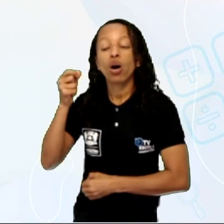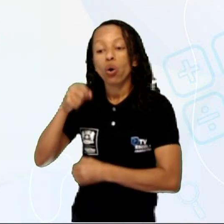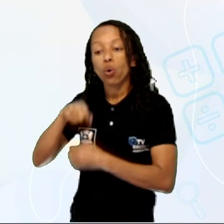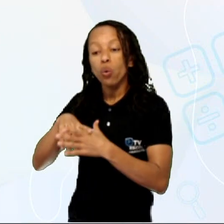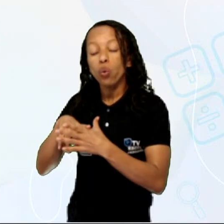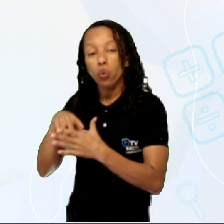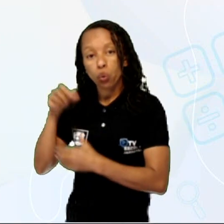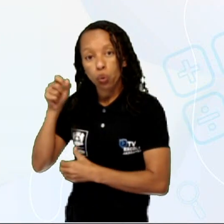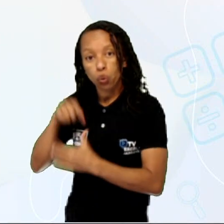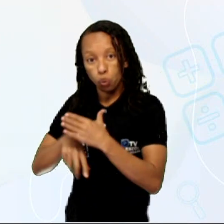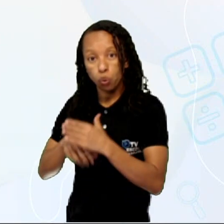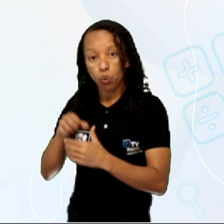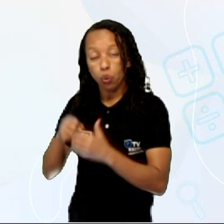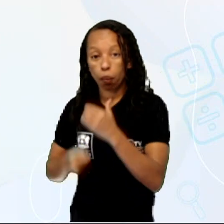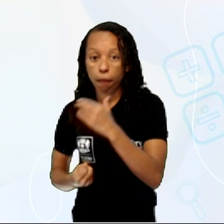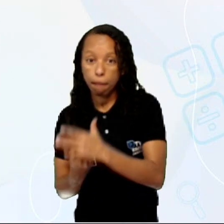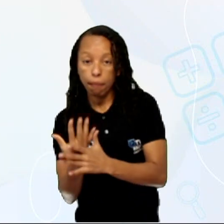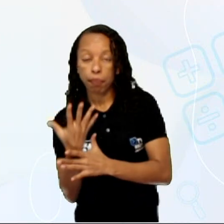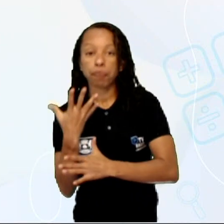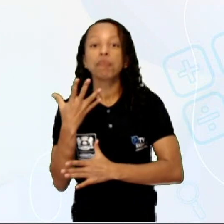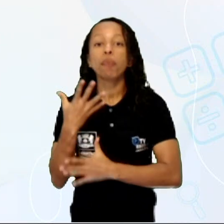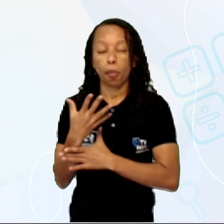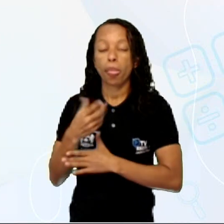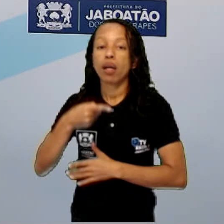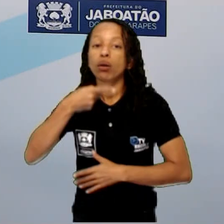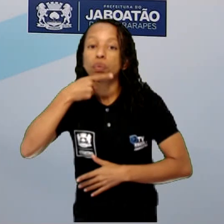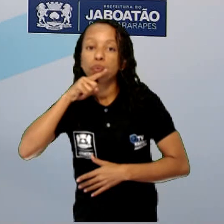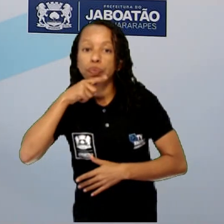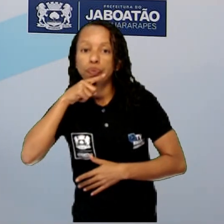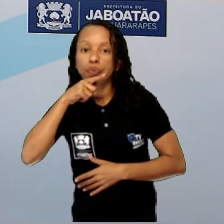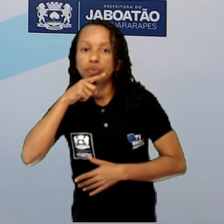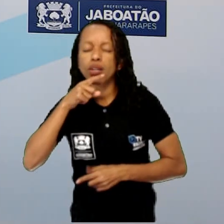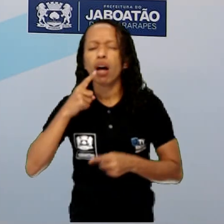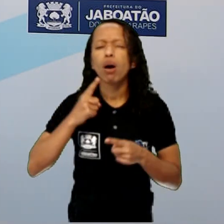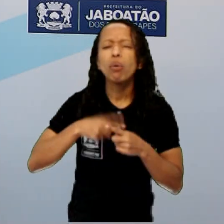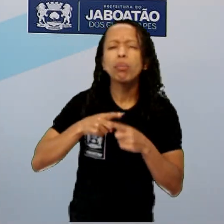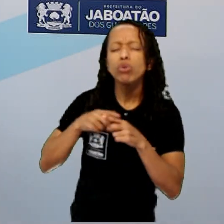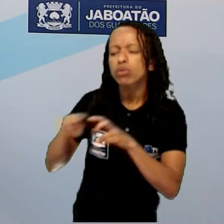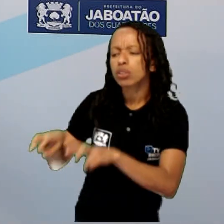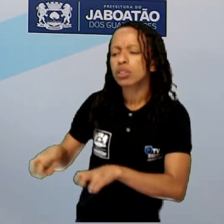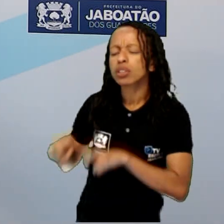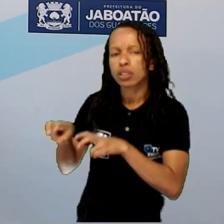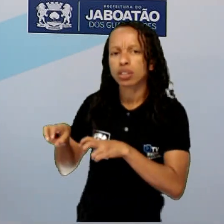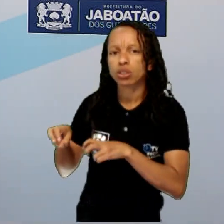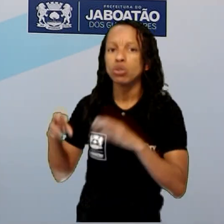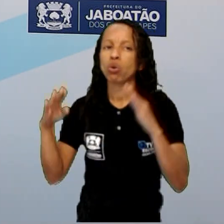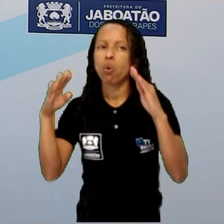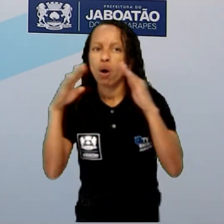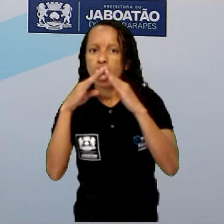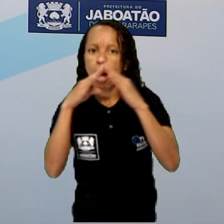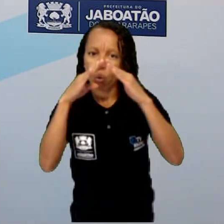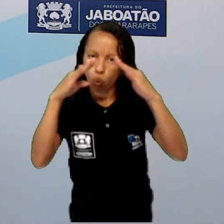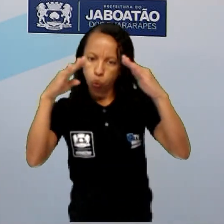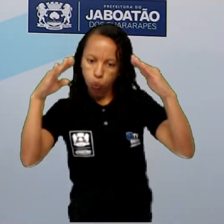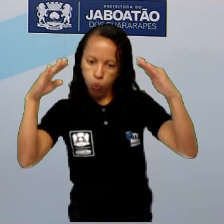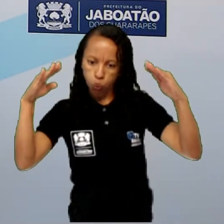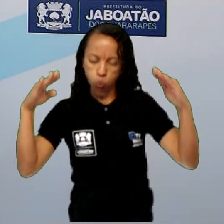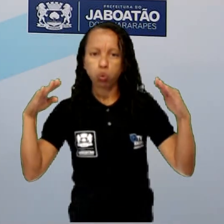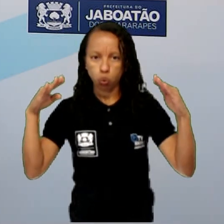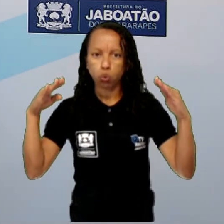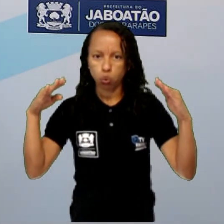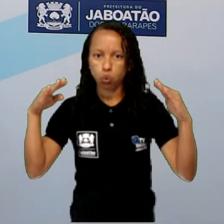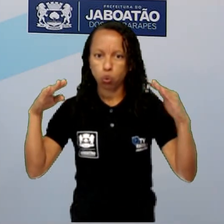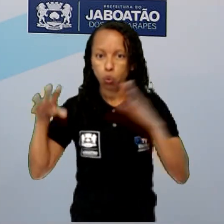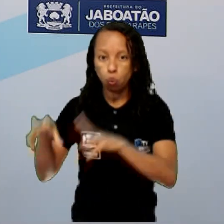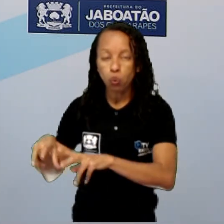colher da cana de açúcar. Por que engenho? Porque engenho, gente, é uma casa muito grande que eles pegam essa